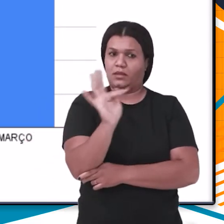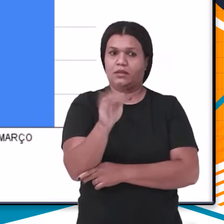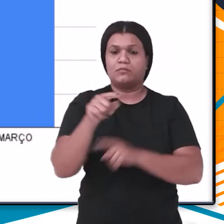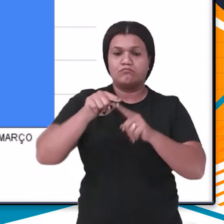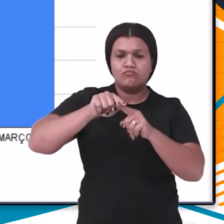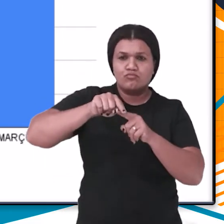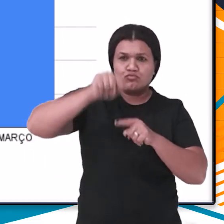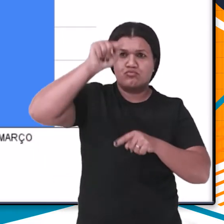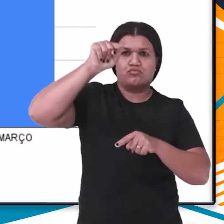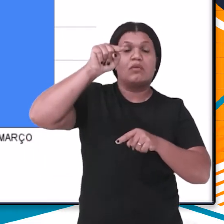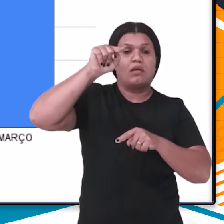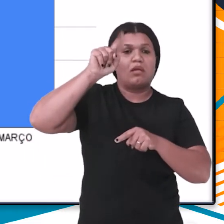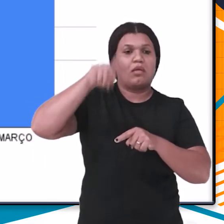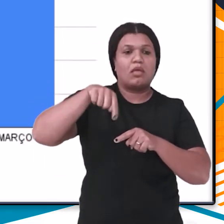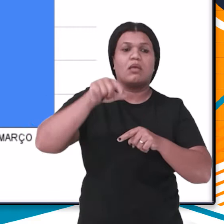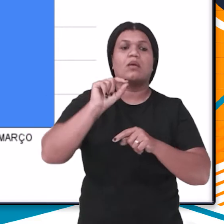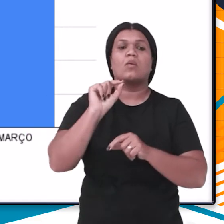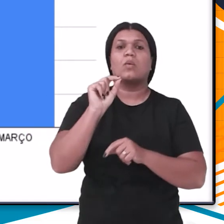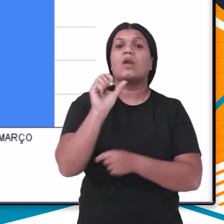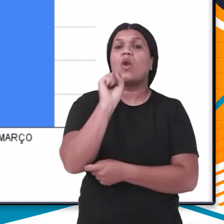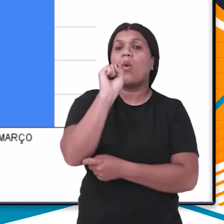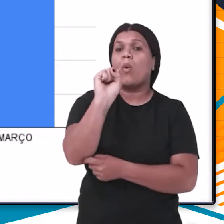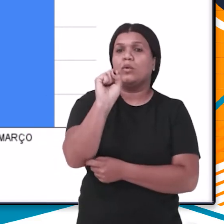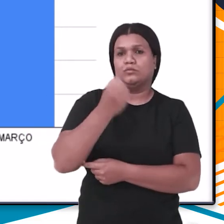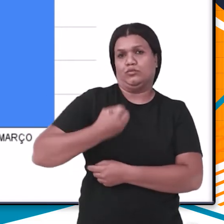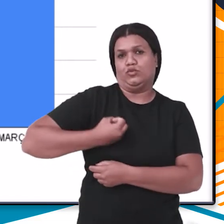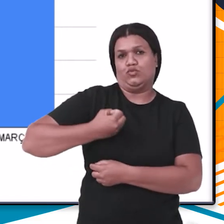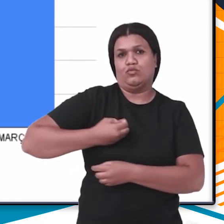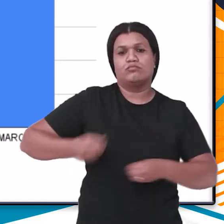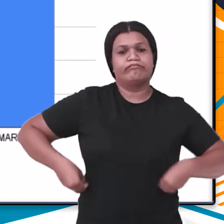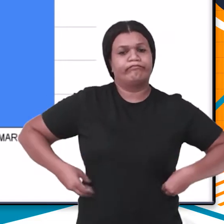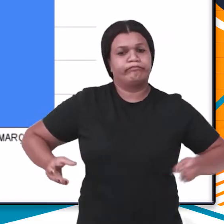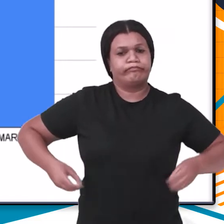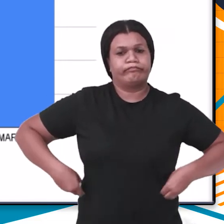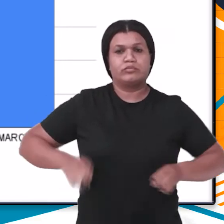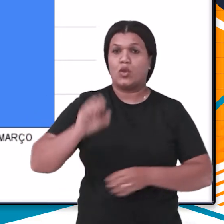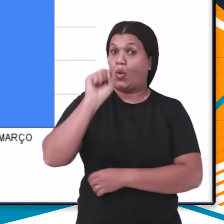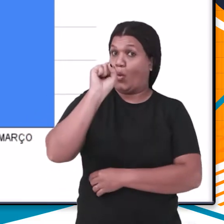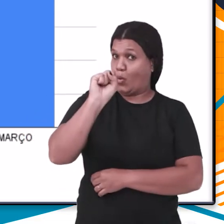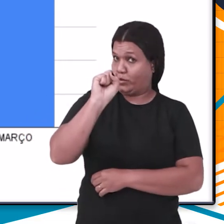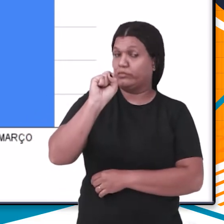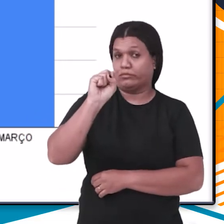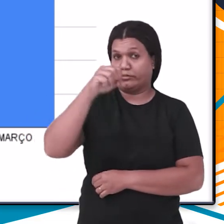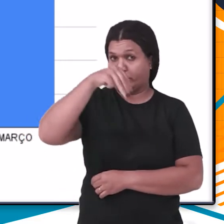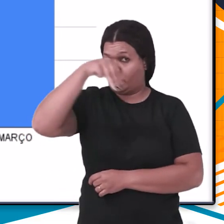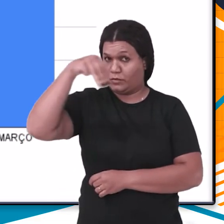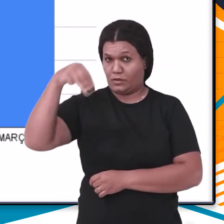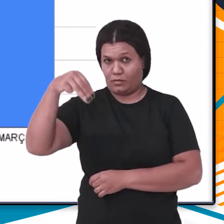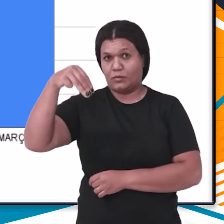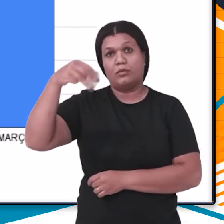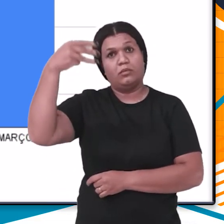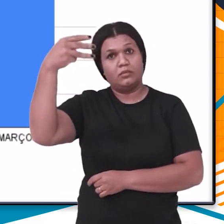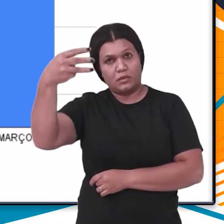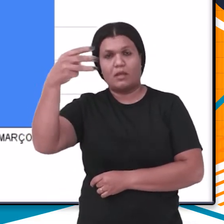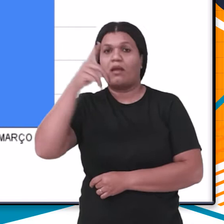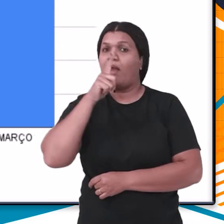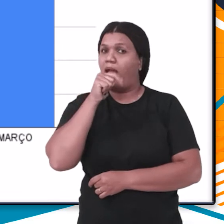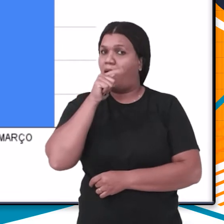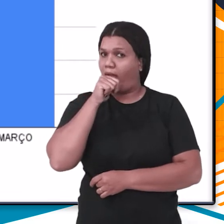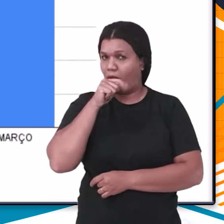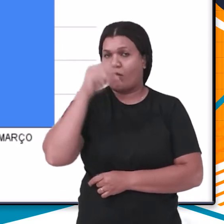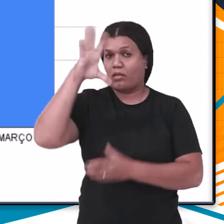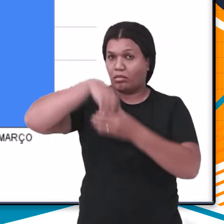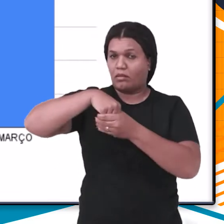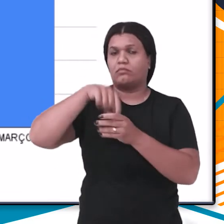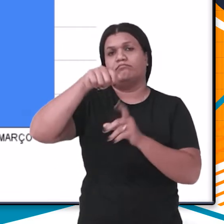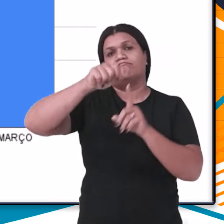fevereiro e a altura dessa coluna corresponde a 8, que é o valor consumido em milímetros cúbicos de